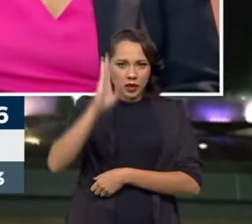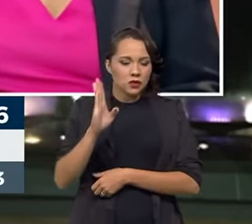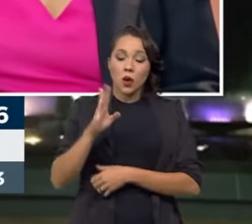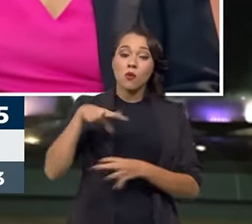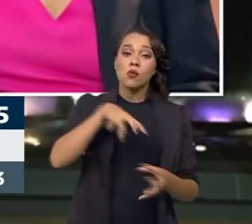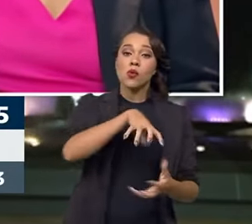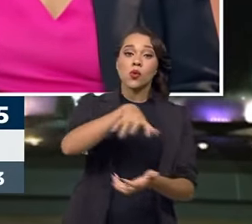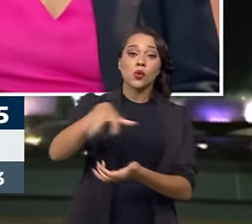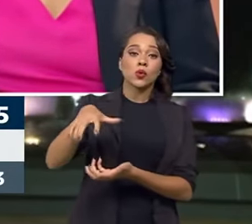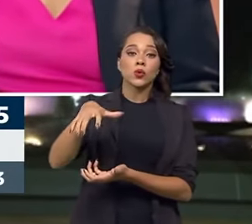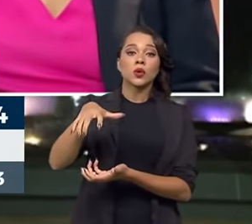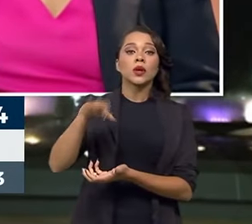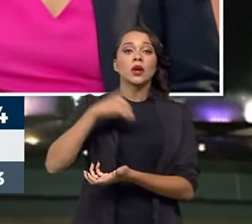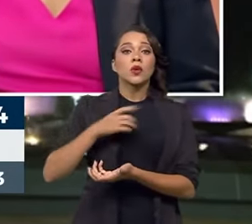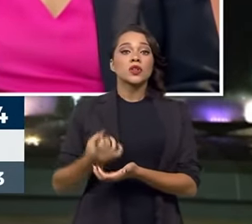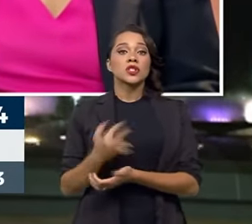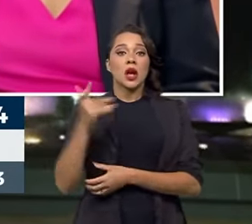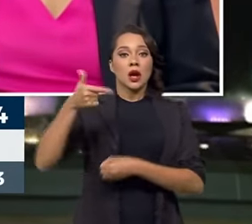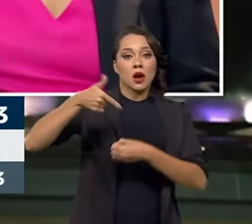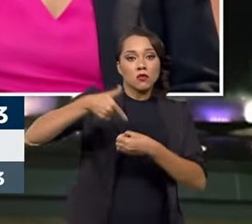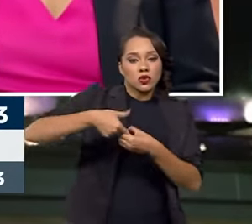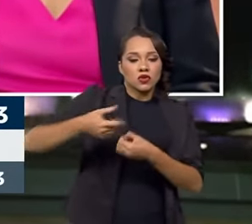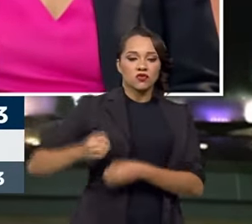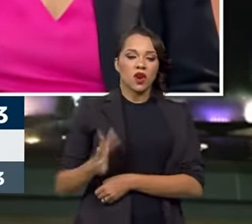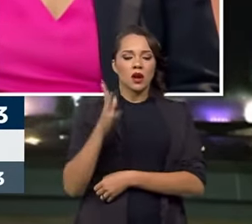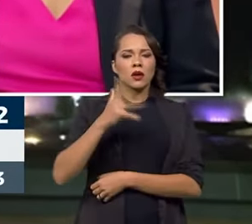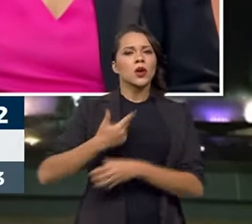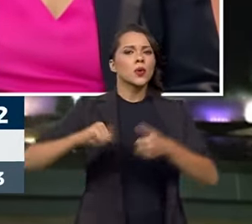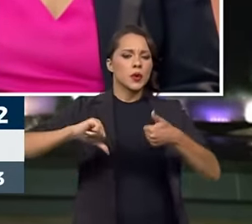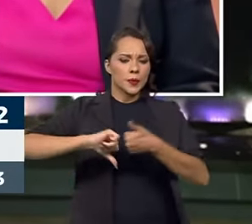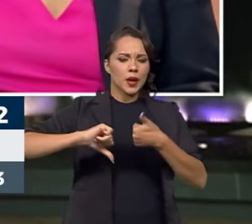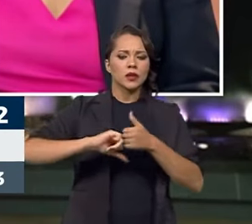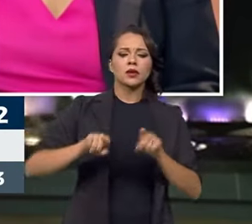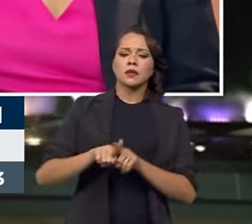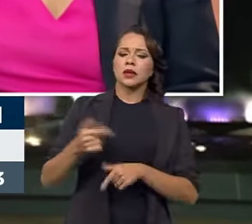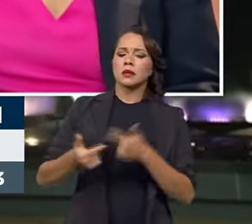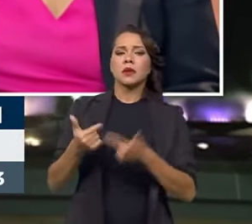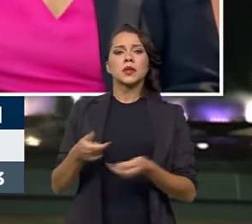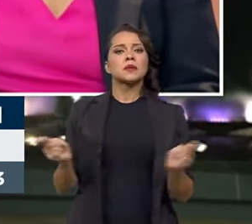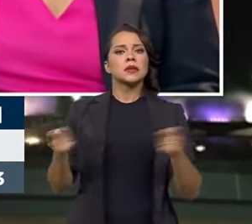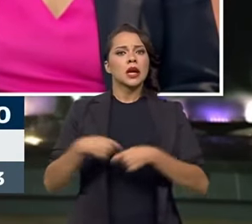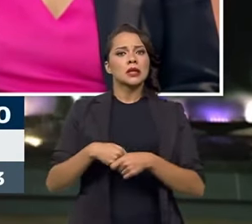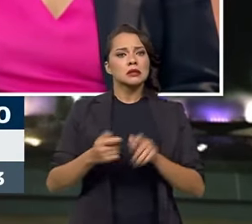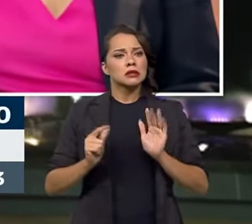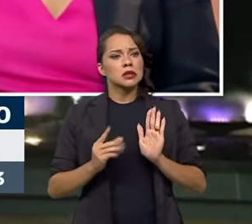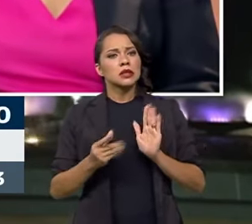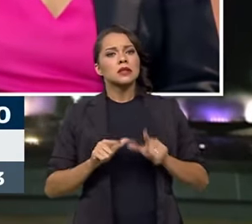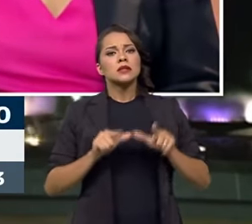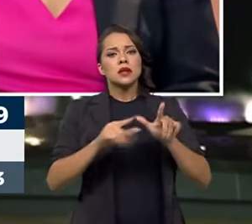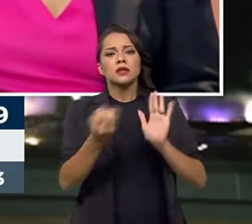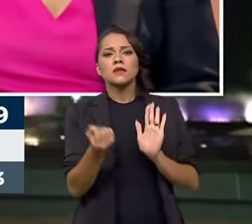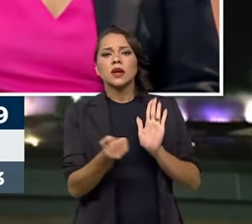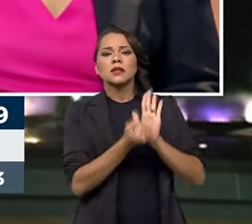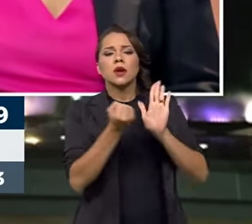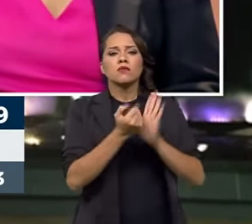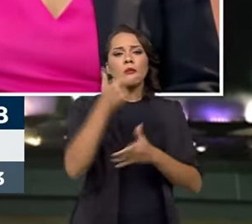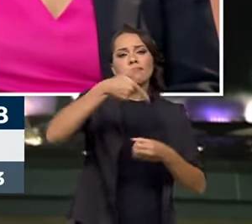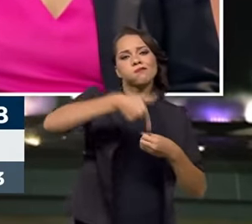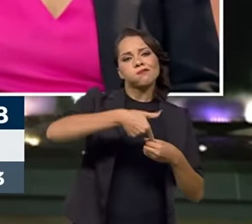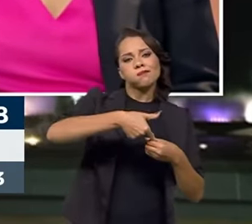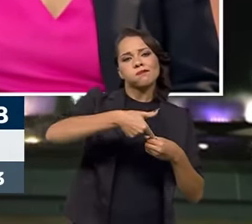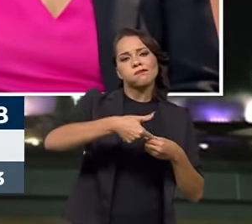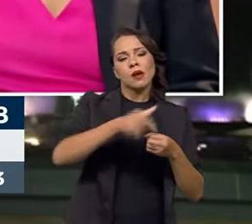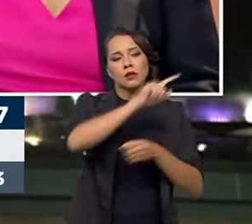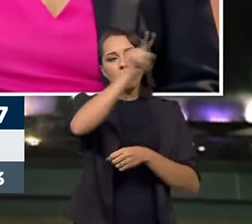mas no mundo inteiro, a alta dos combustíveis. O Inmetro também trabalha com a possibilidade de certificação das bombas de combustíveis